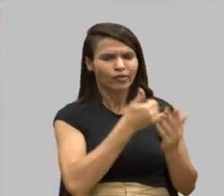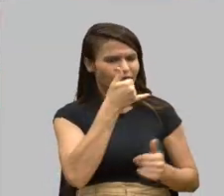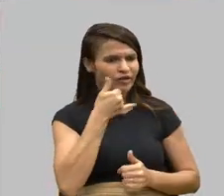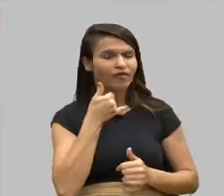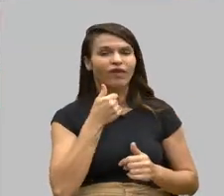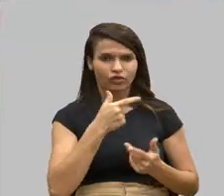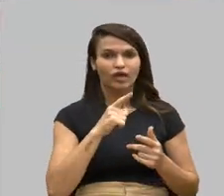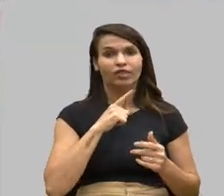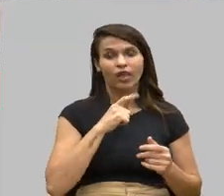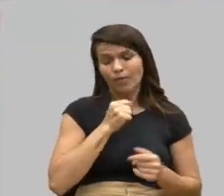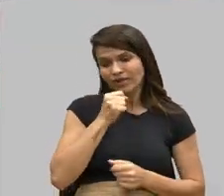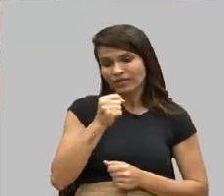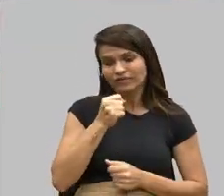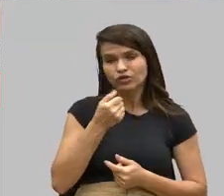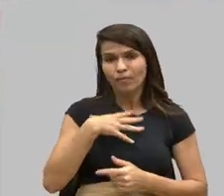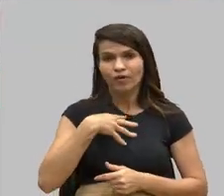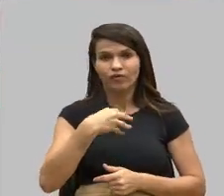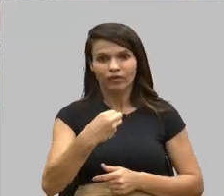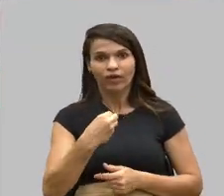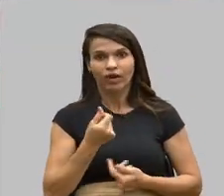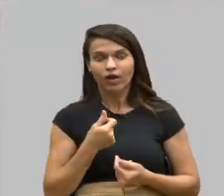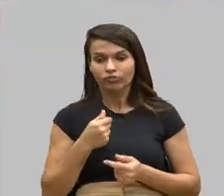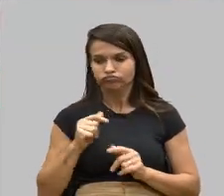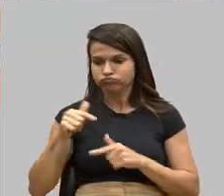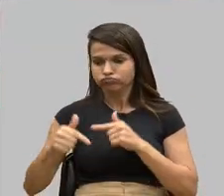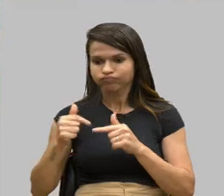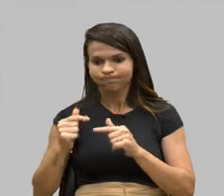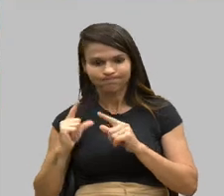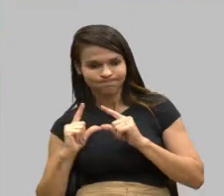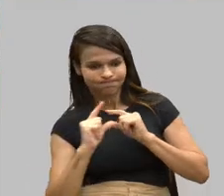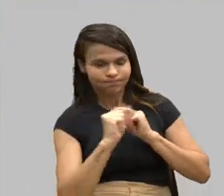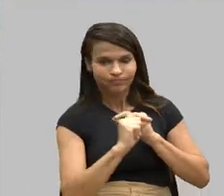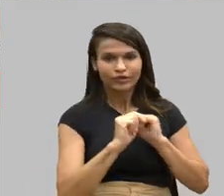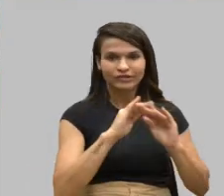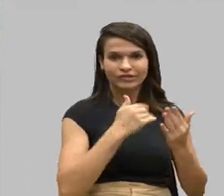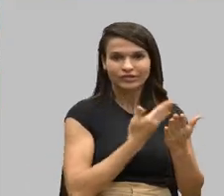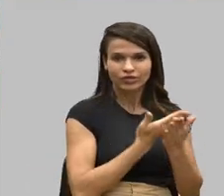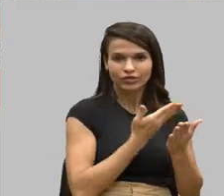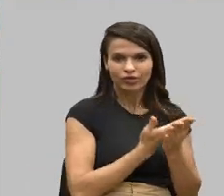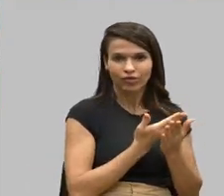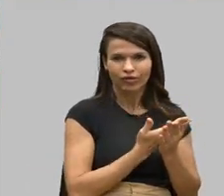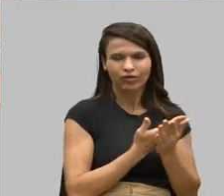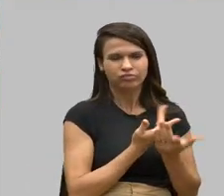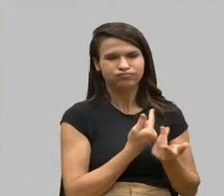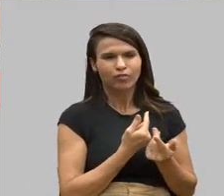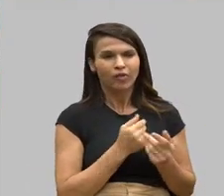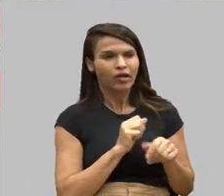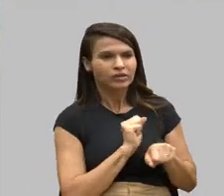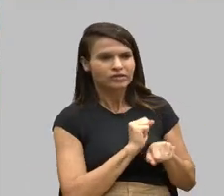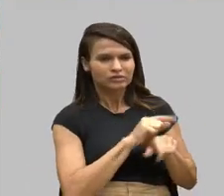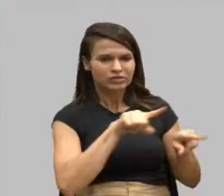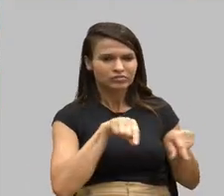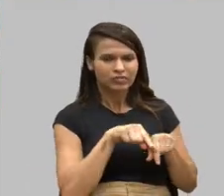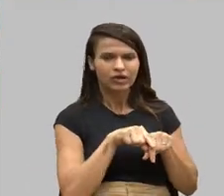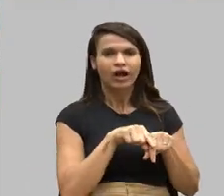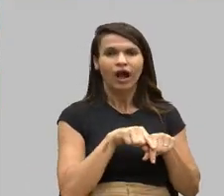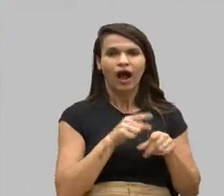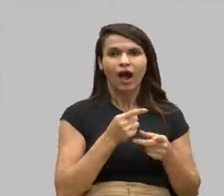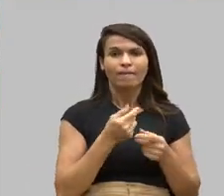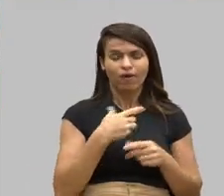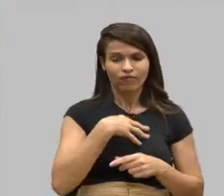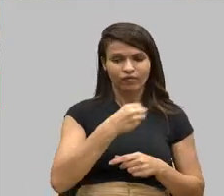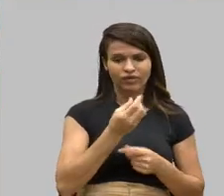fui para a escola, fiquei na recepção, aguardando. Eu só vi o tempo que meu filho saiu da sala de aula, foi até a sala da diretoria